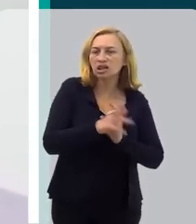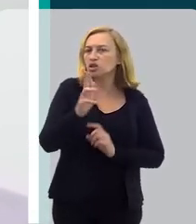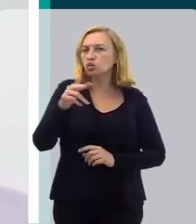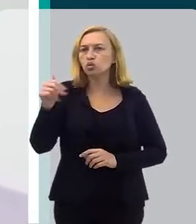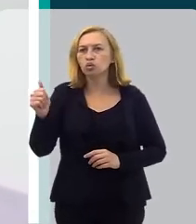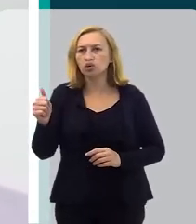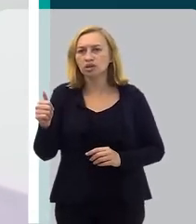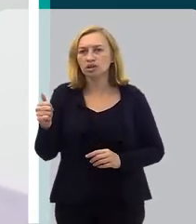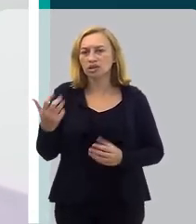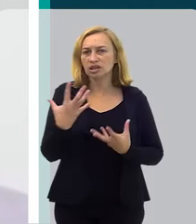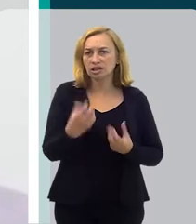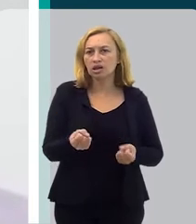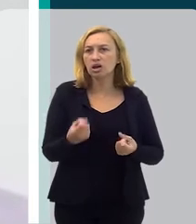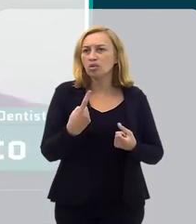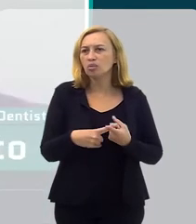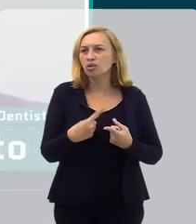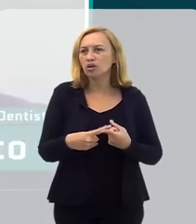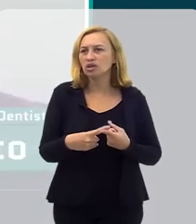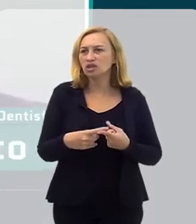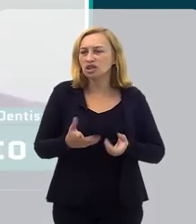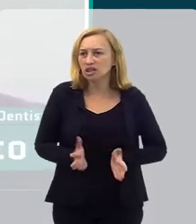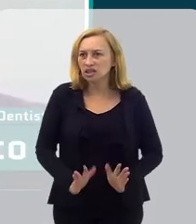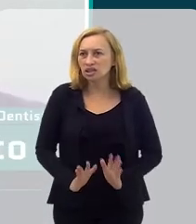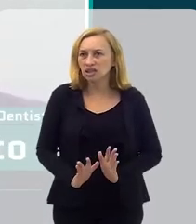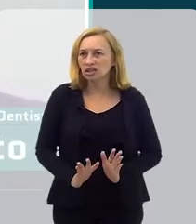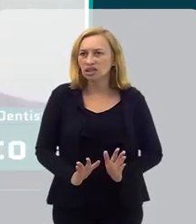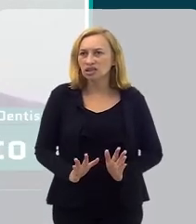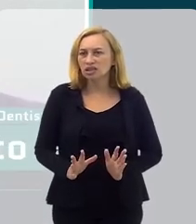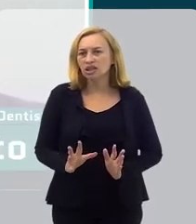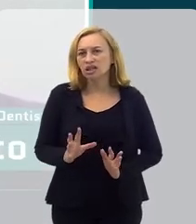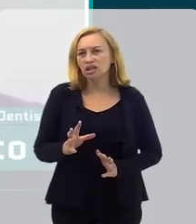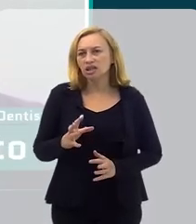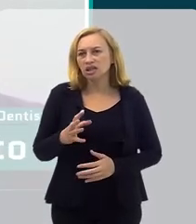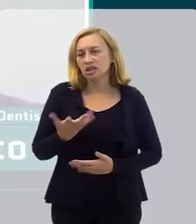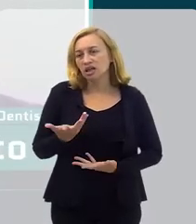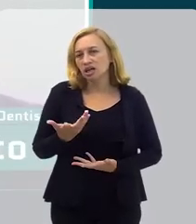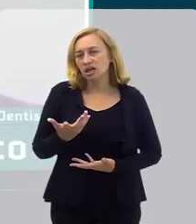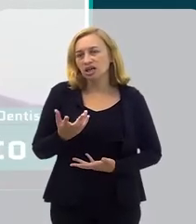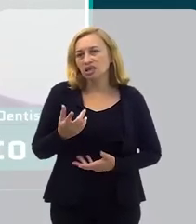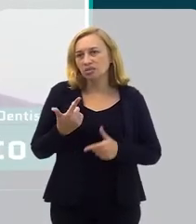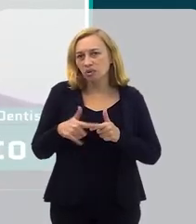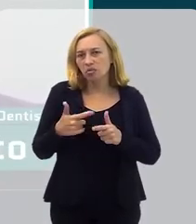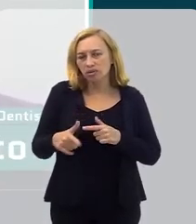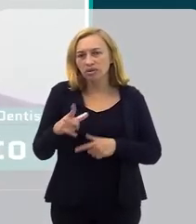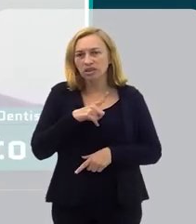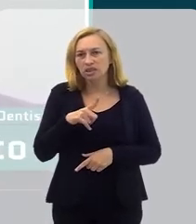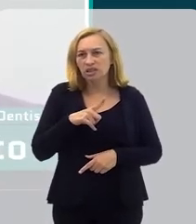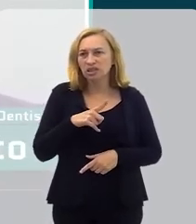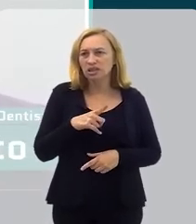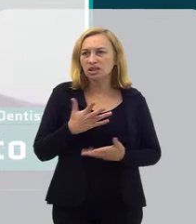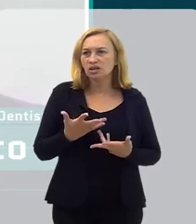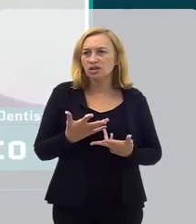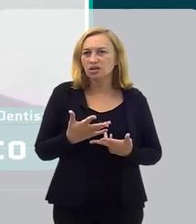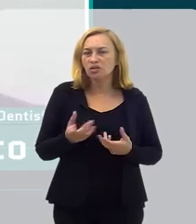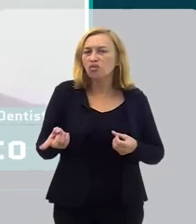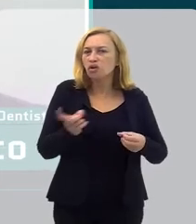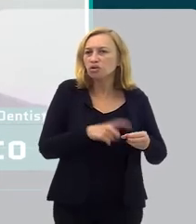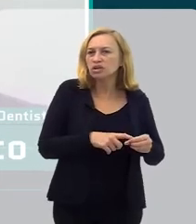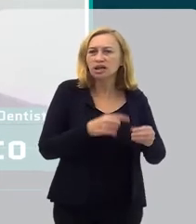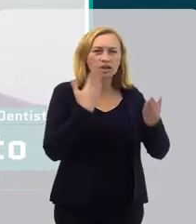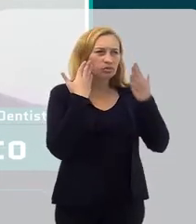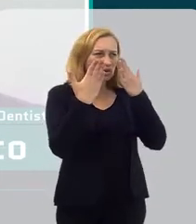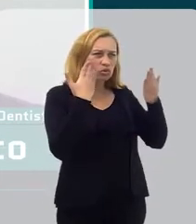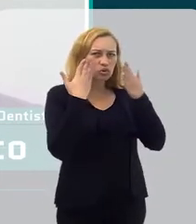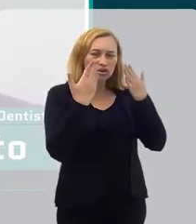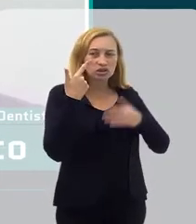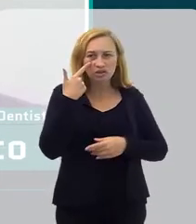ela nunca tinha sido ainda, porque desde que ela nasceu ela estava assim, né? Então, quer dizer, uma coisa completamente voltada